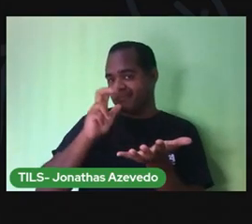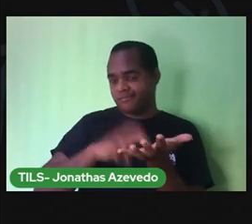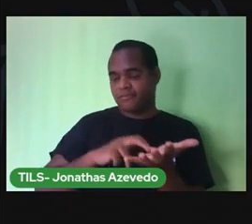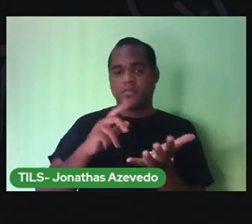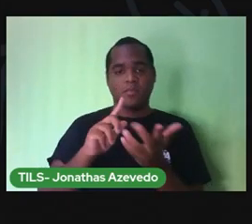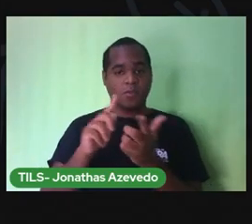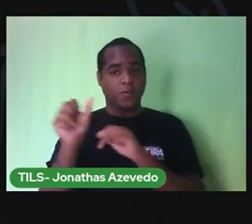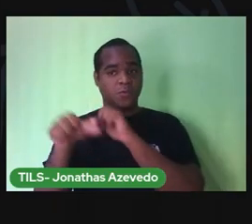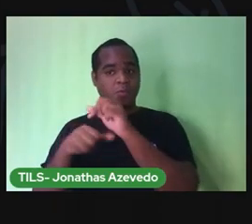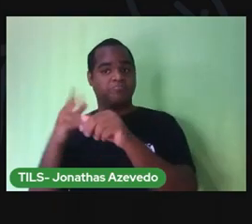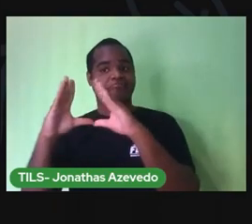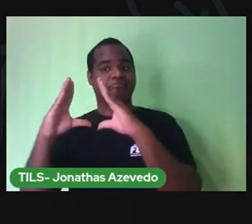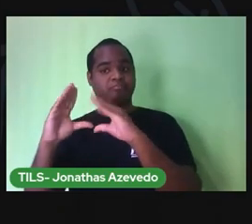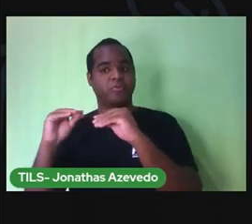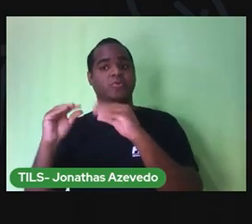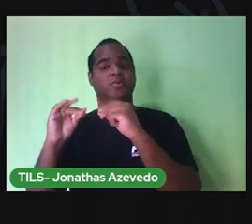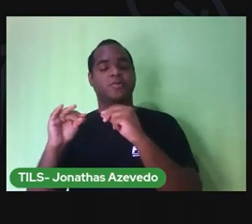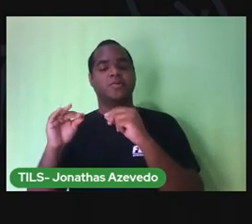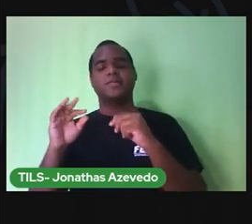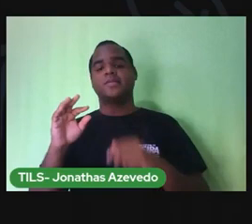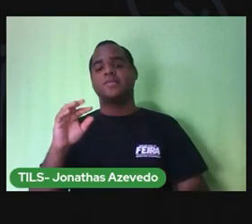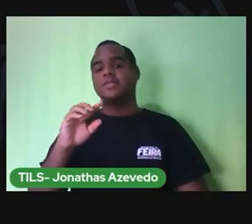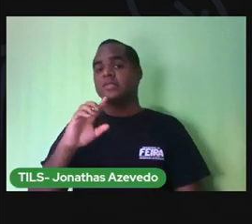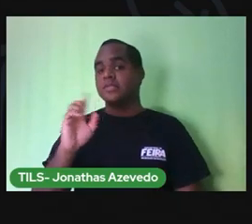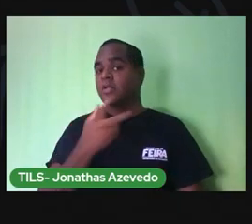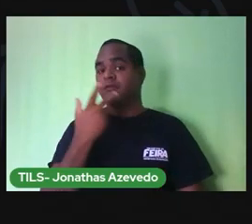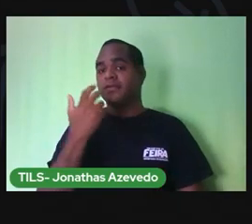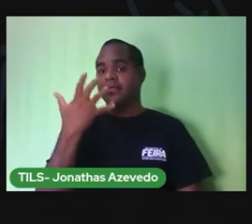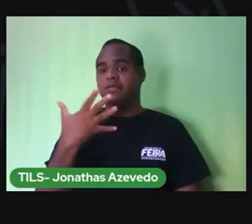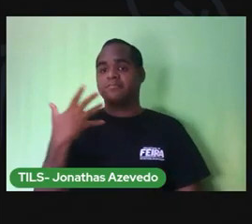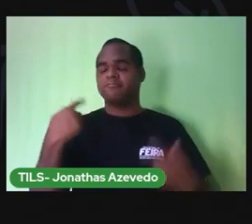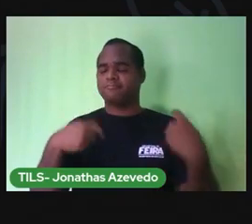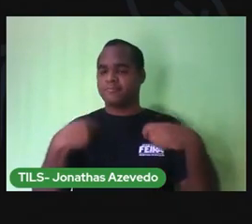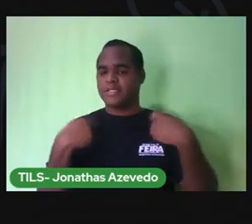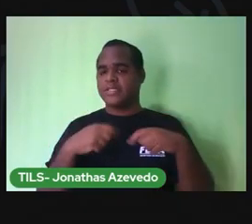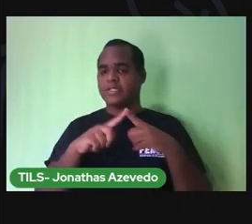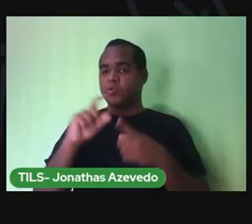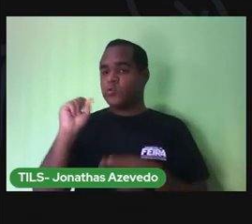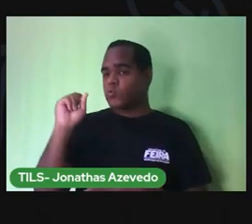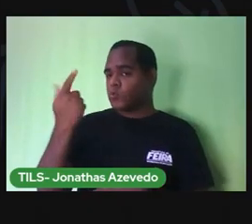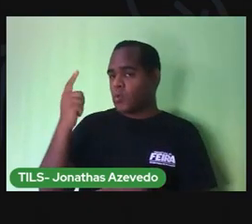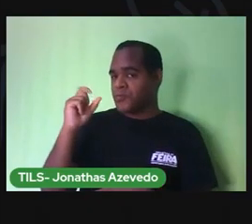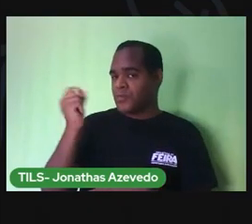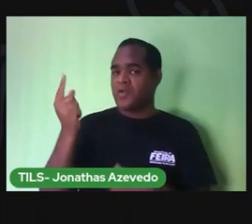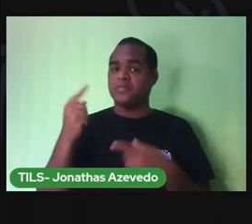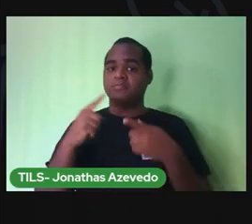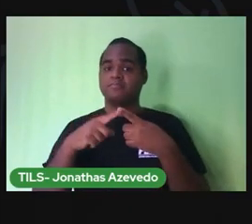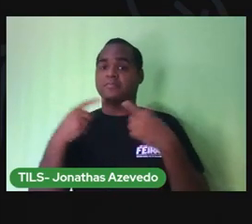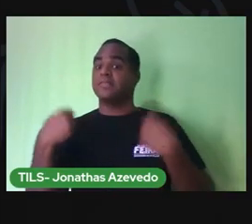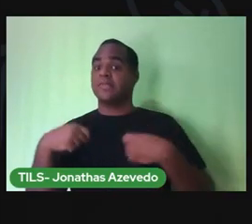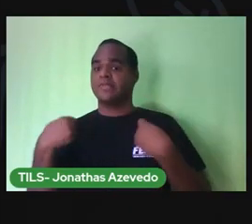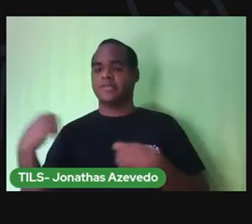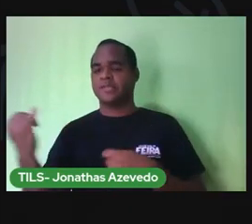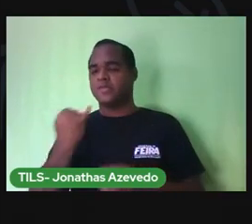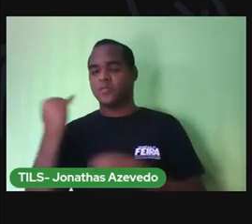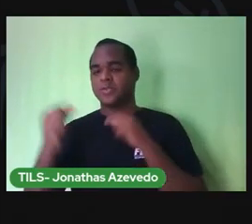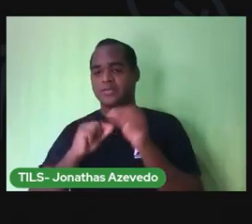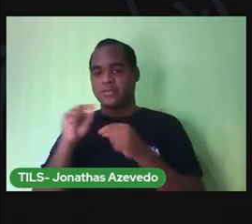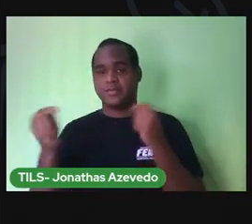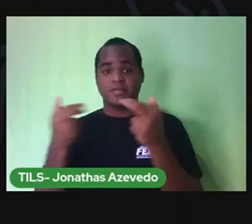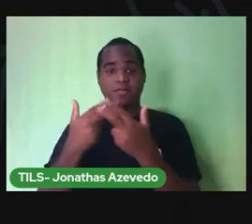é noite. Nós precisamos da luz do sol para poder vivenciarmos